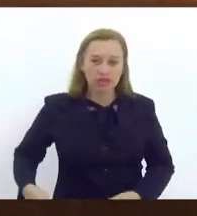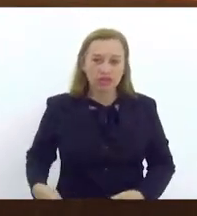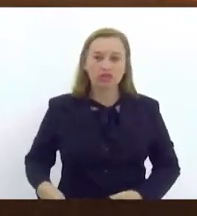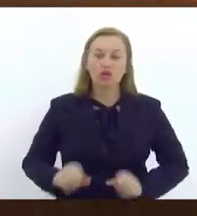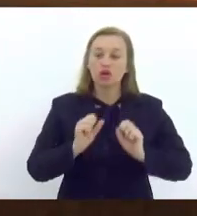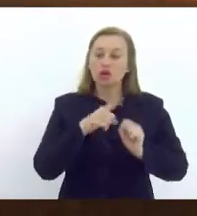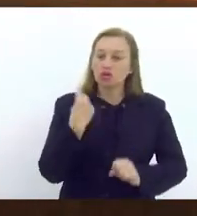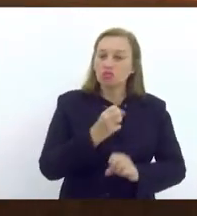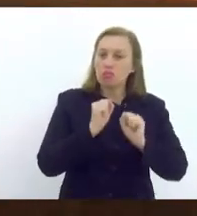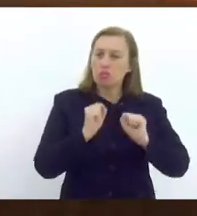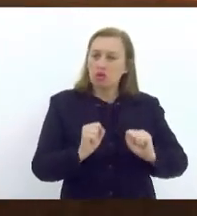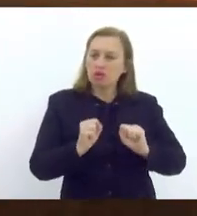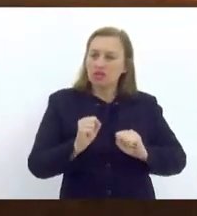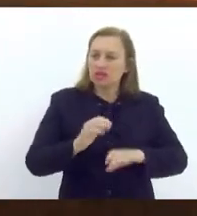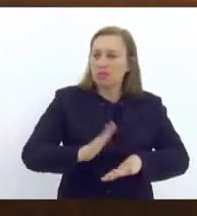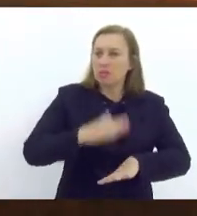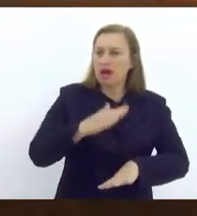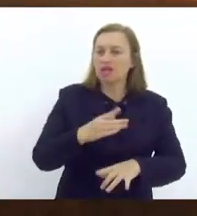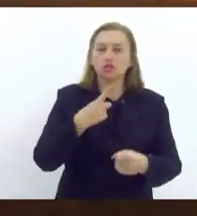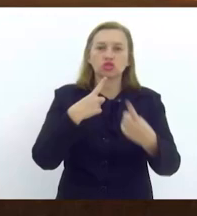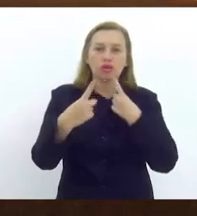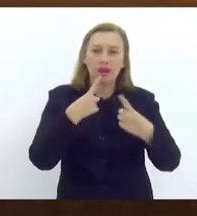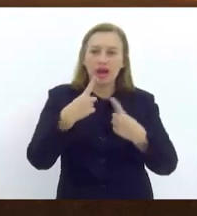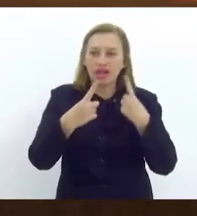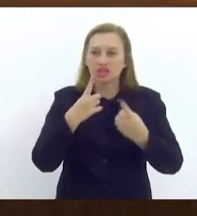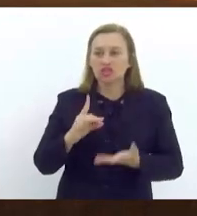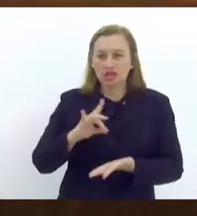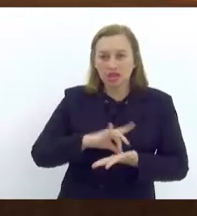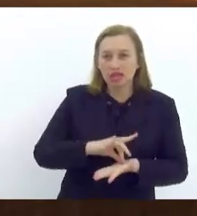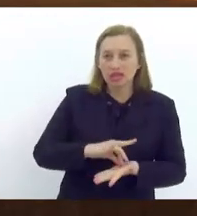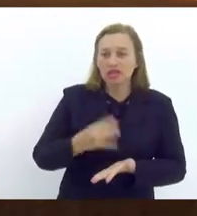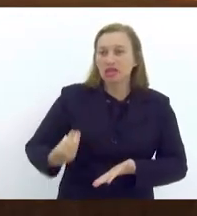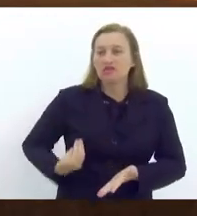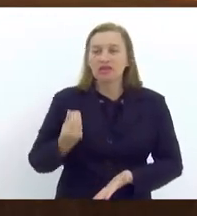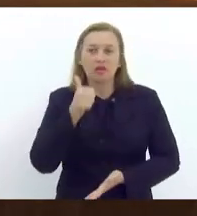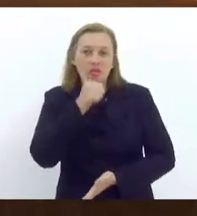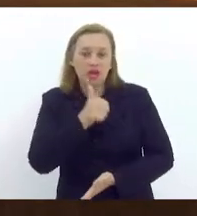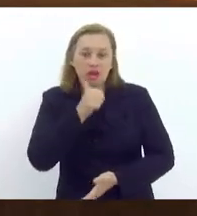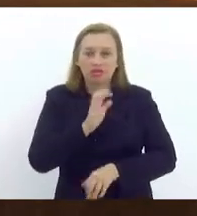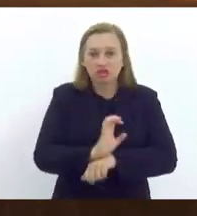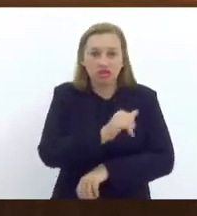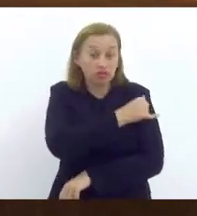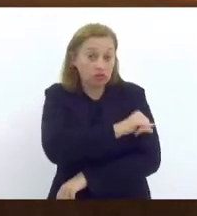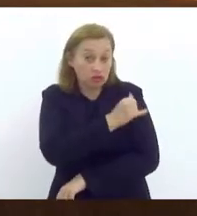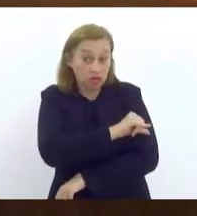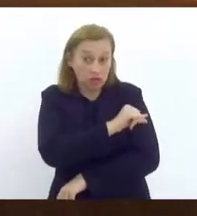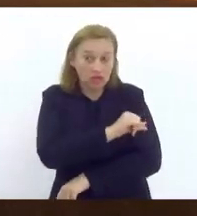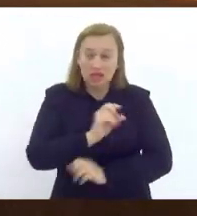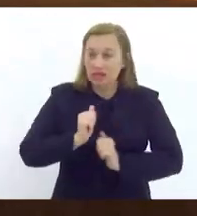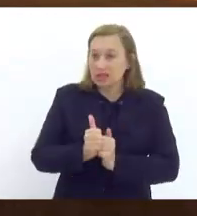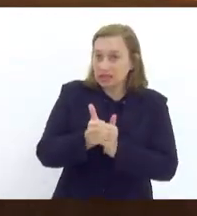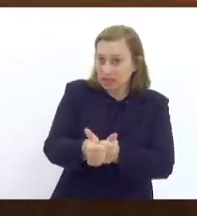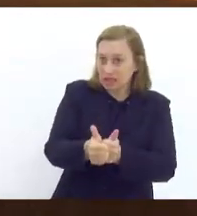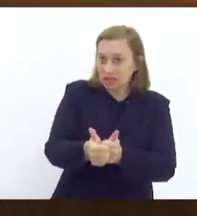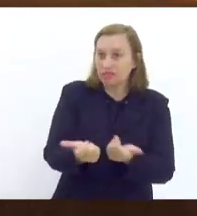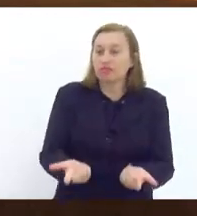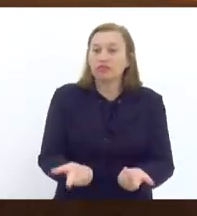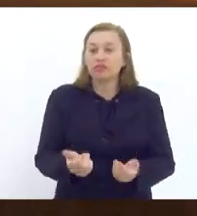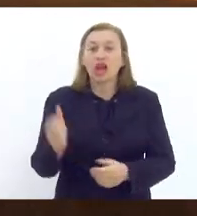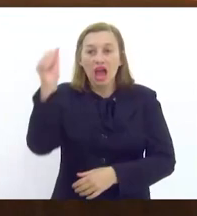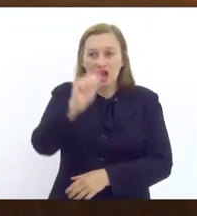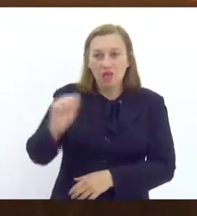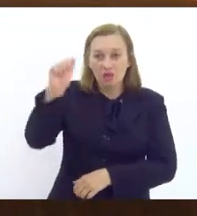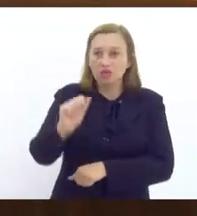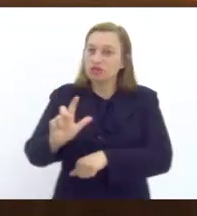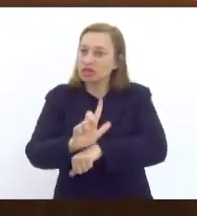possamos trazer mais debates concretos sobre a vida das nossas mulheres no Estado do Rio de Janeiro e seguimos com agosto